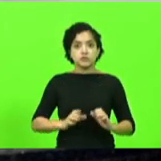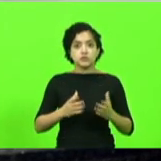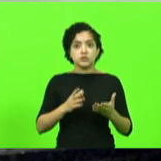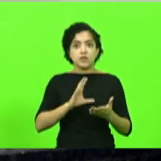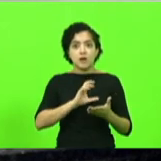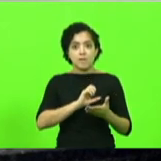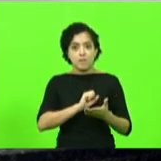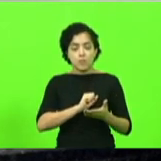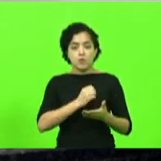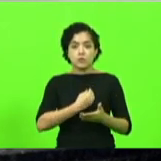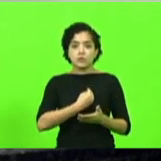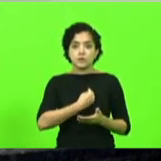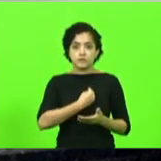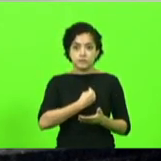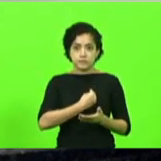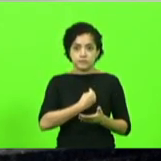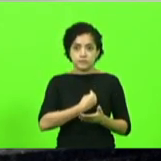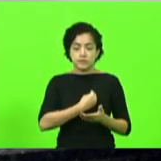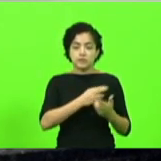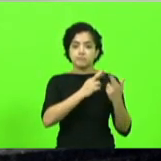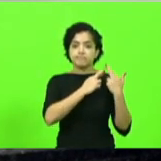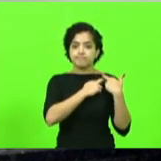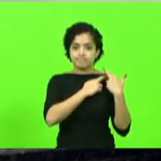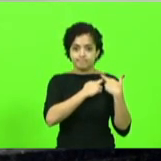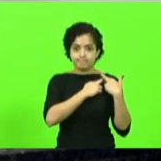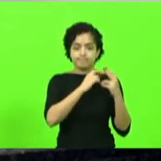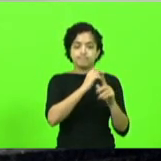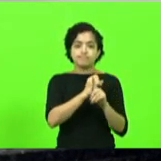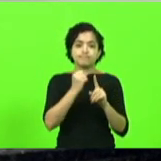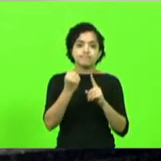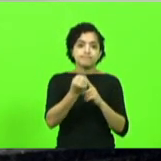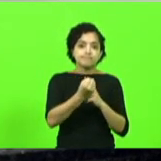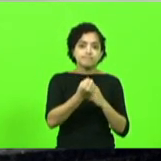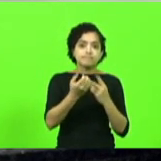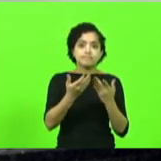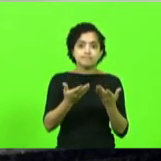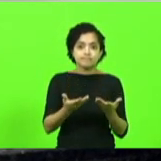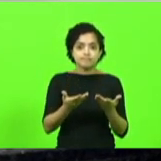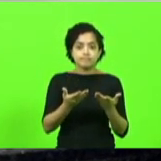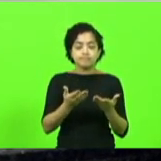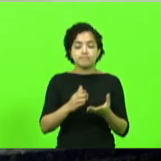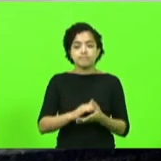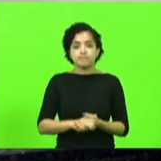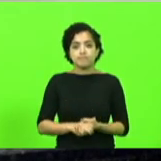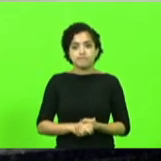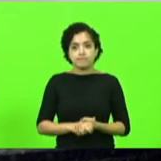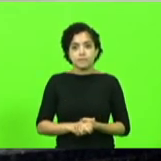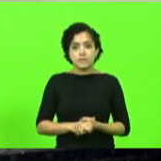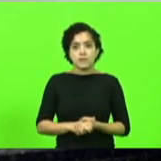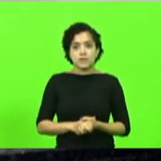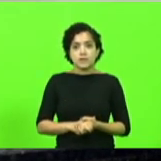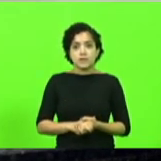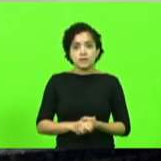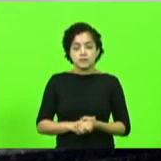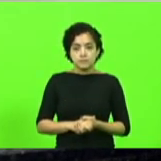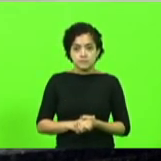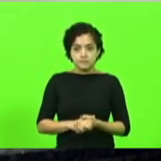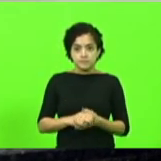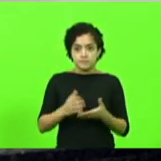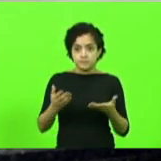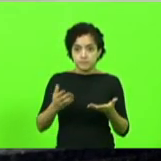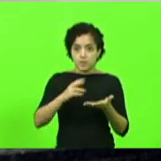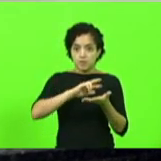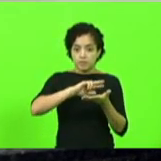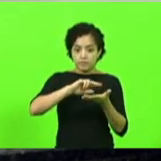vida e responsabilidade social fazer acontecer. dentre seus